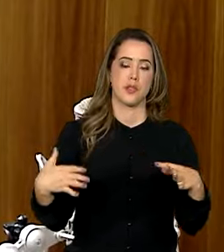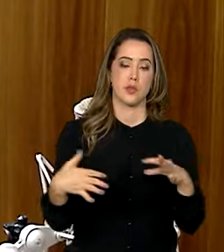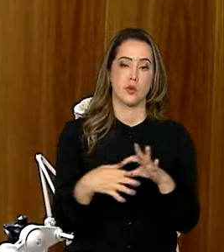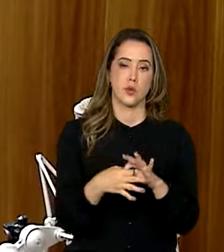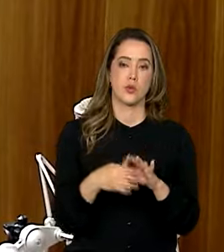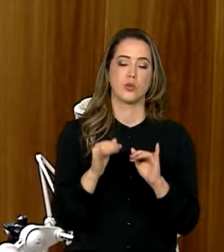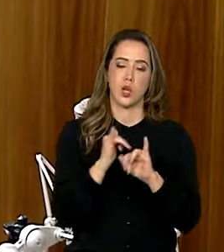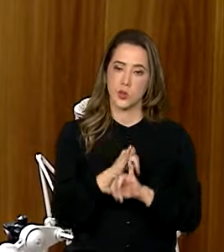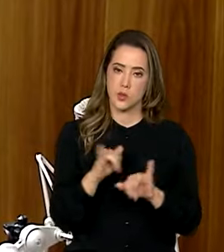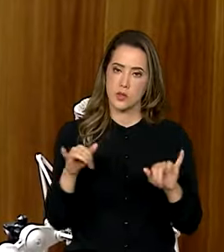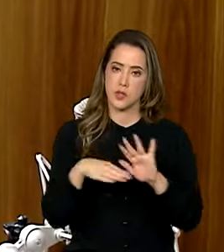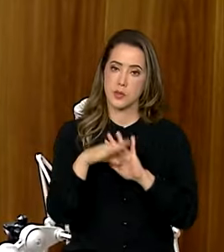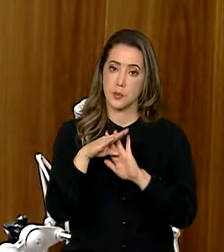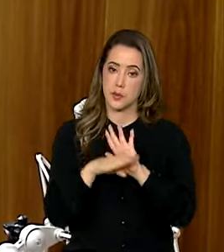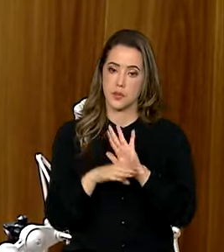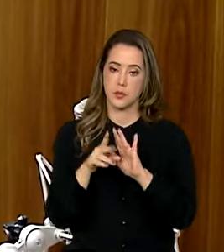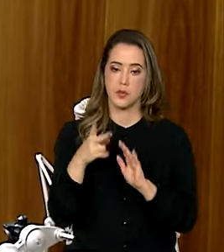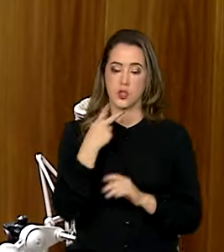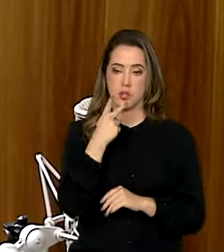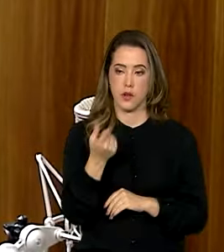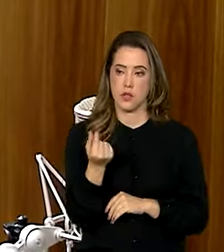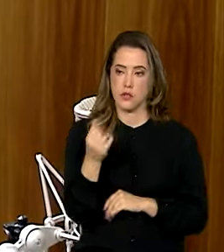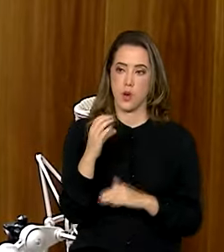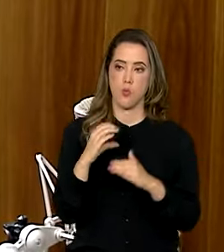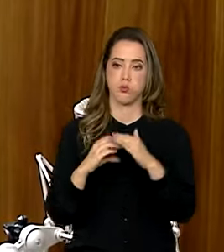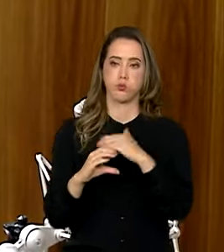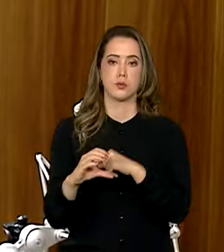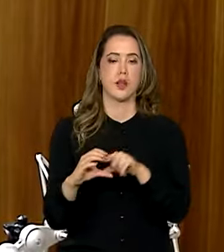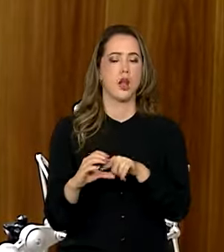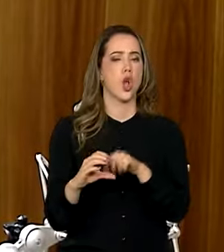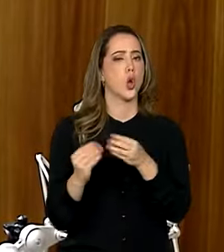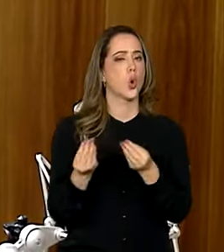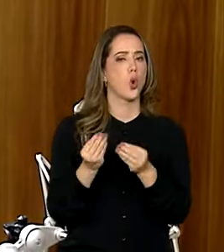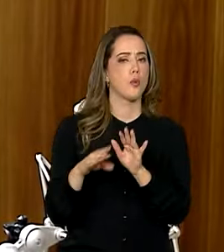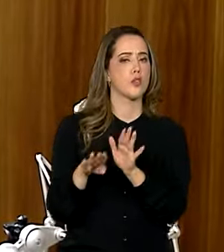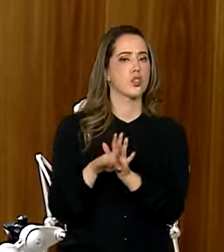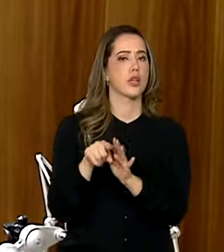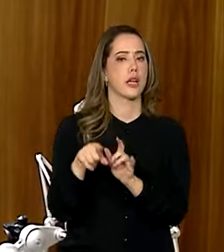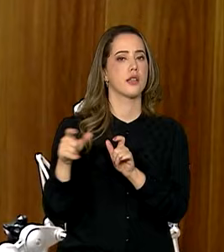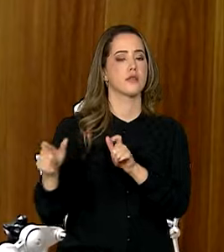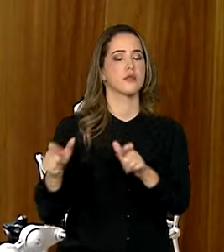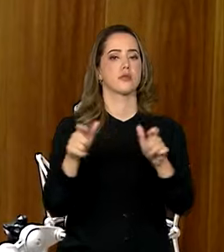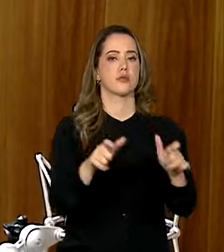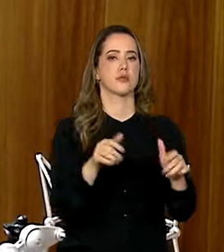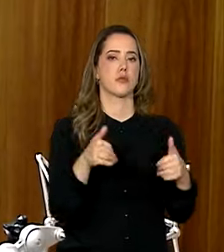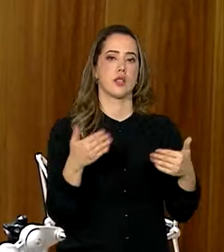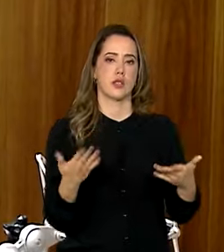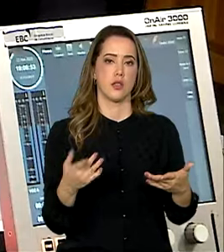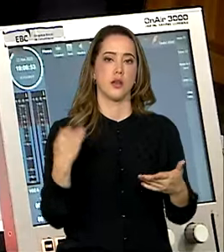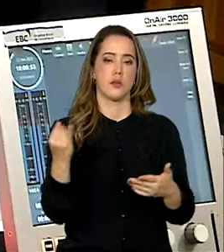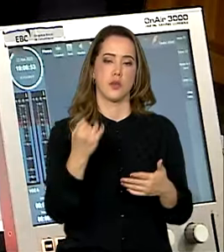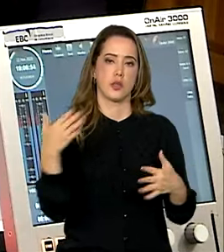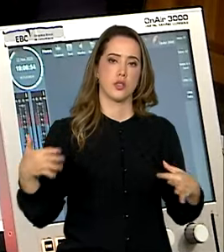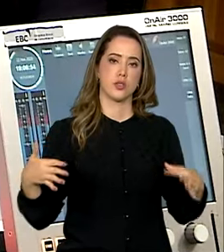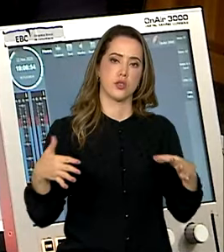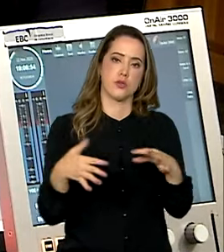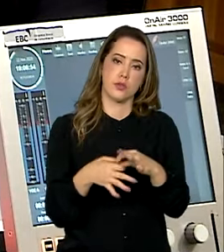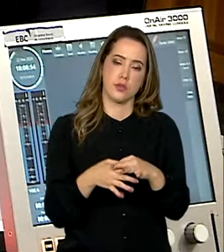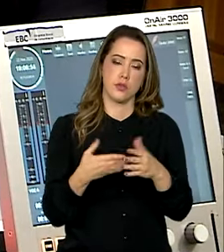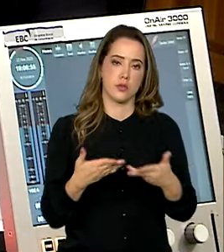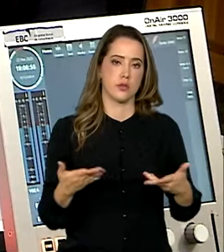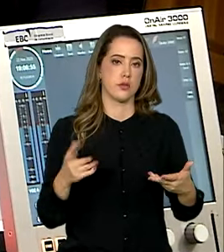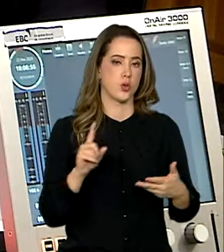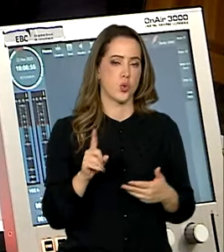fala desse montante do valor, mas também como que a gente vai conseguir chegar nesses espaços, por isso a transversalidade, né, não é à toa